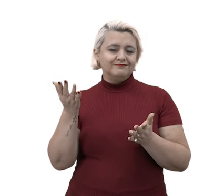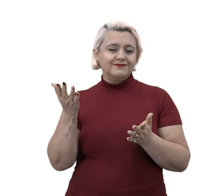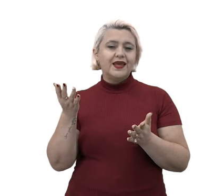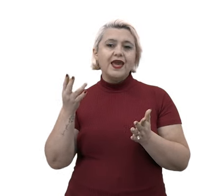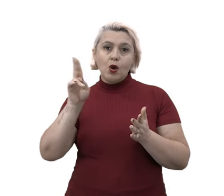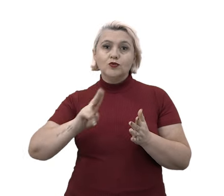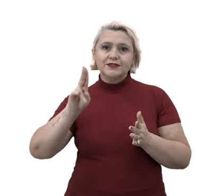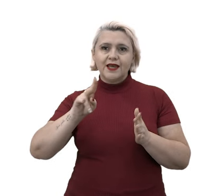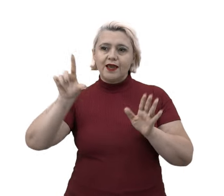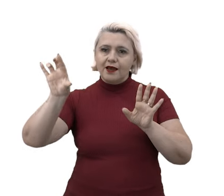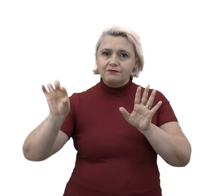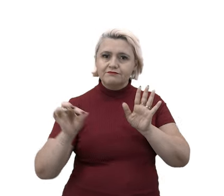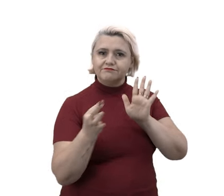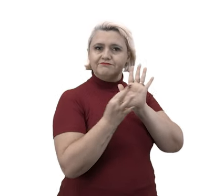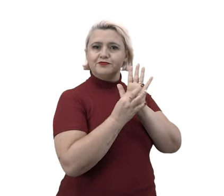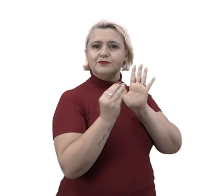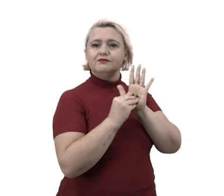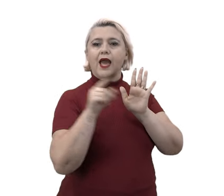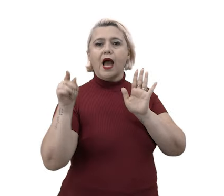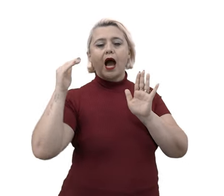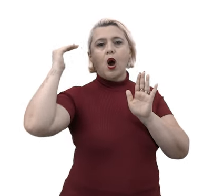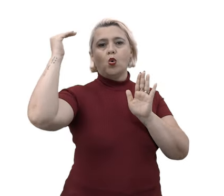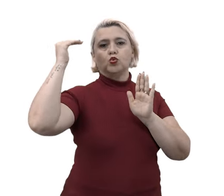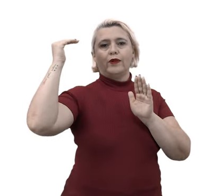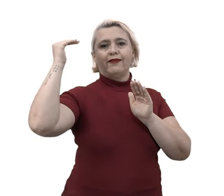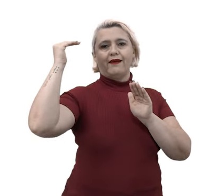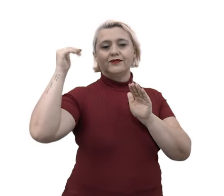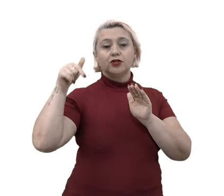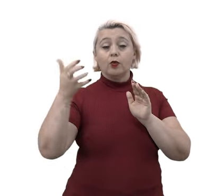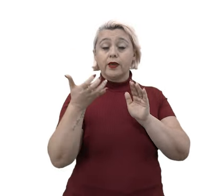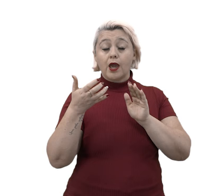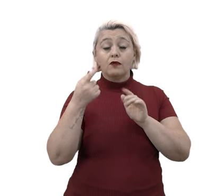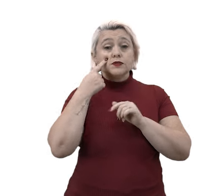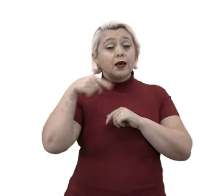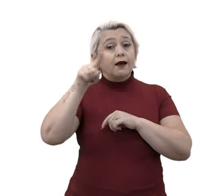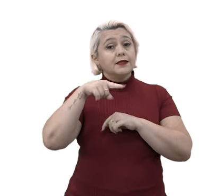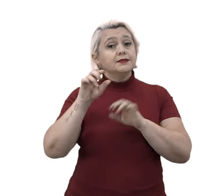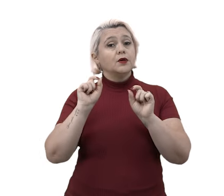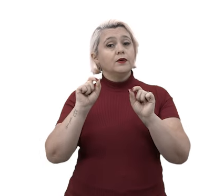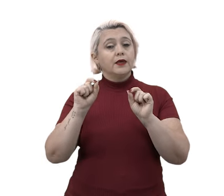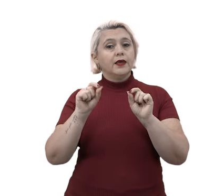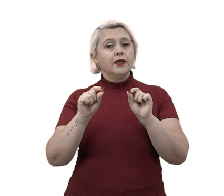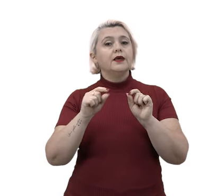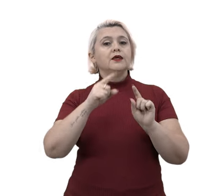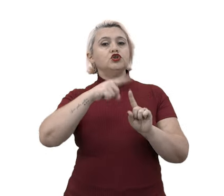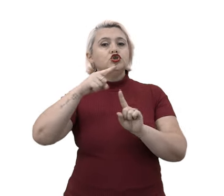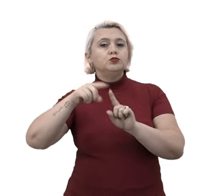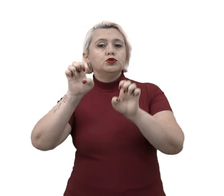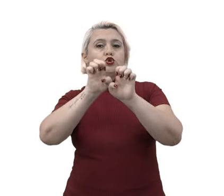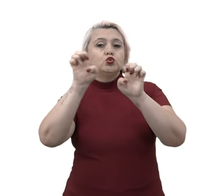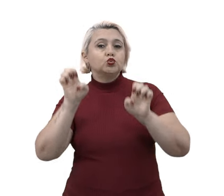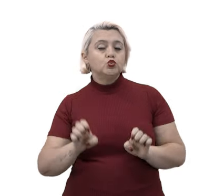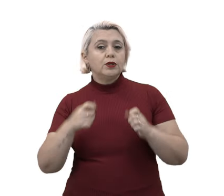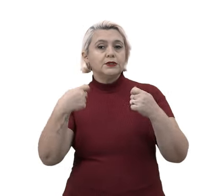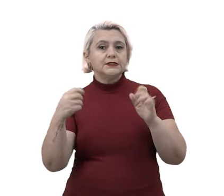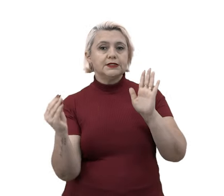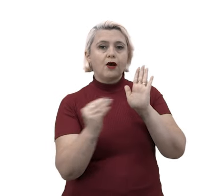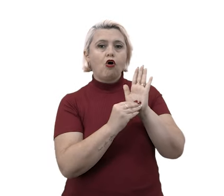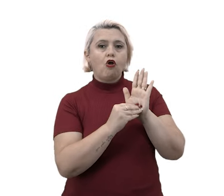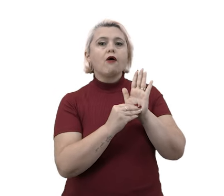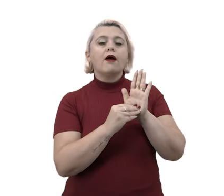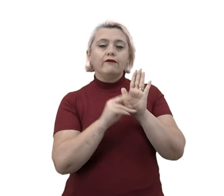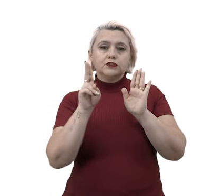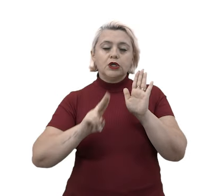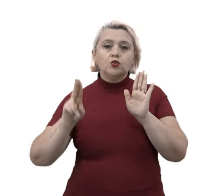em determinado momento, eu usei essa autoridade. Eu quero que você preste atenção nesse tipo de estrutura que